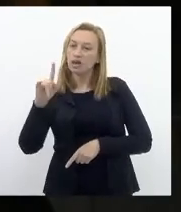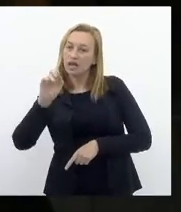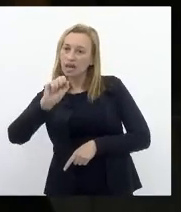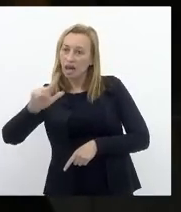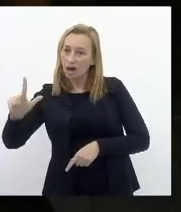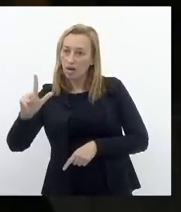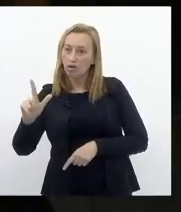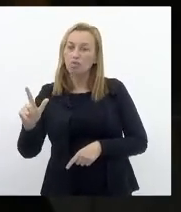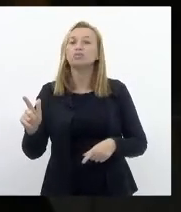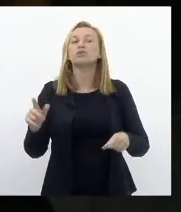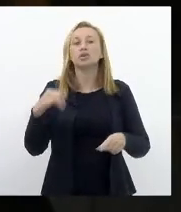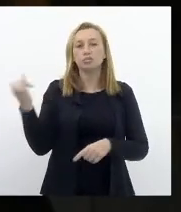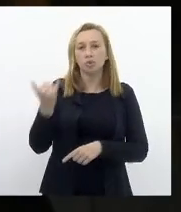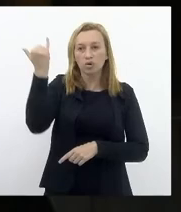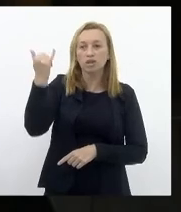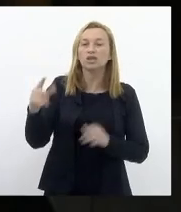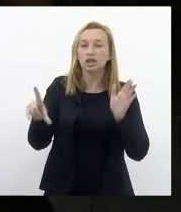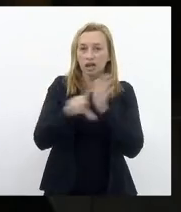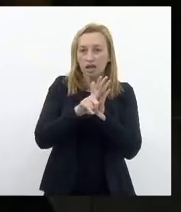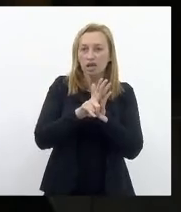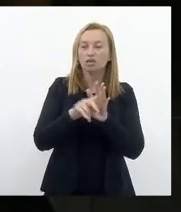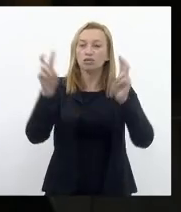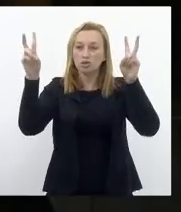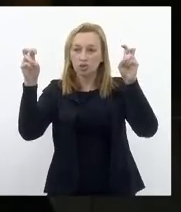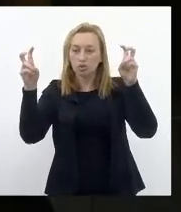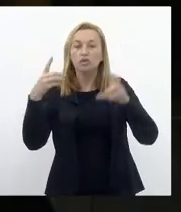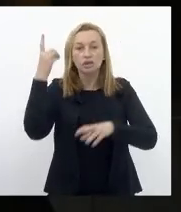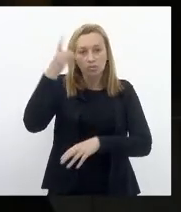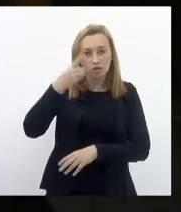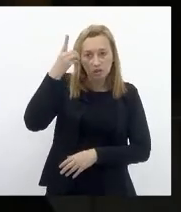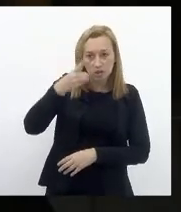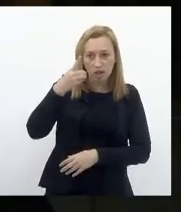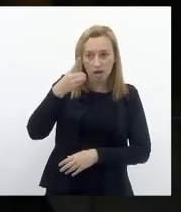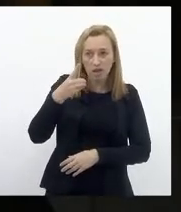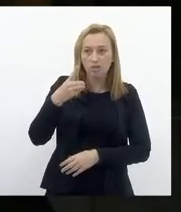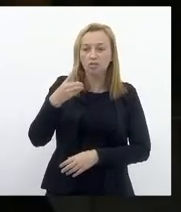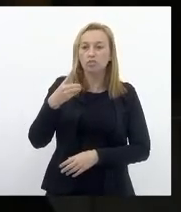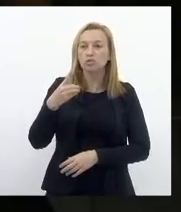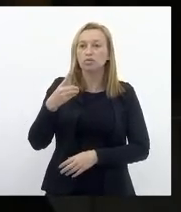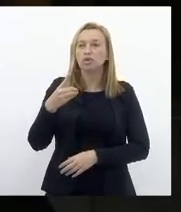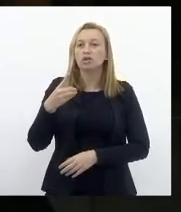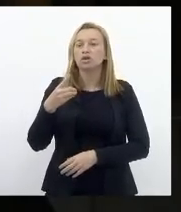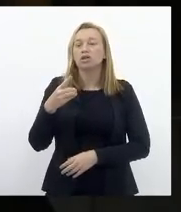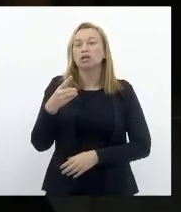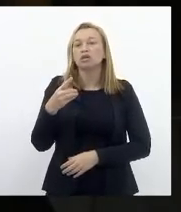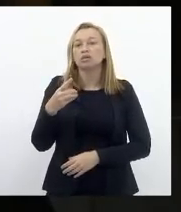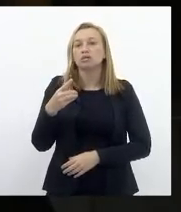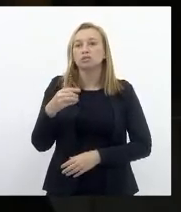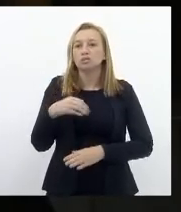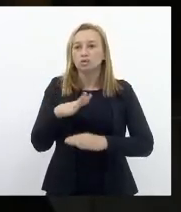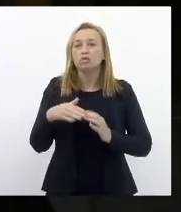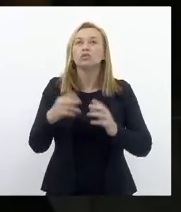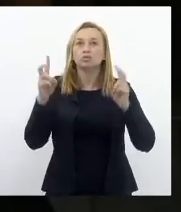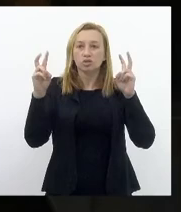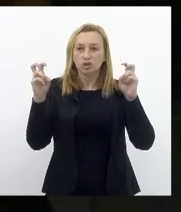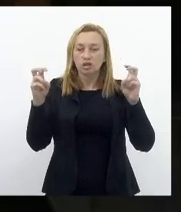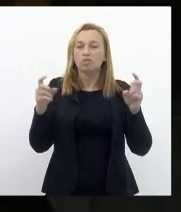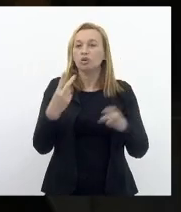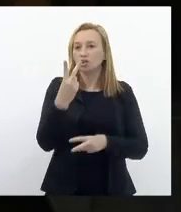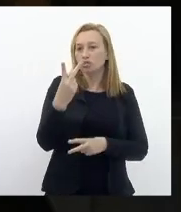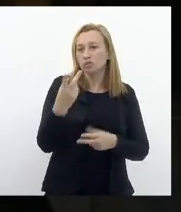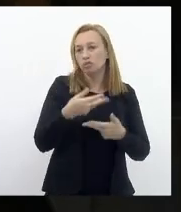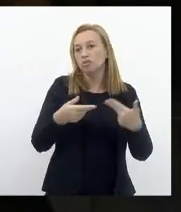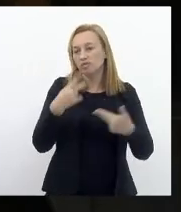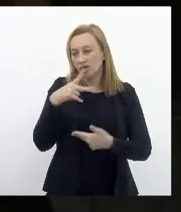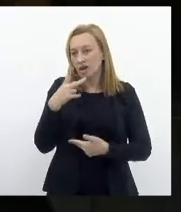Do Rio de Janeiro Tem o lei estadual Sobre a matéria O deputado Tio Carlos O deputado Samuel Malafaia Também tem legislações Sobre o tema E dois pontos Isso aqui para finalizar